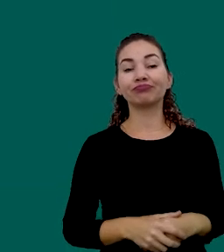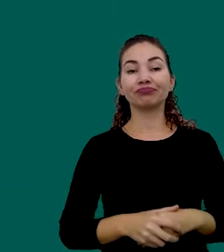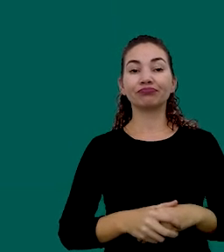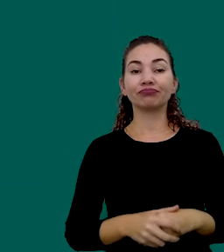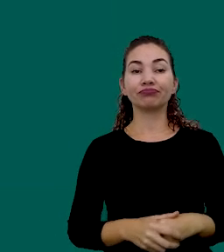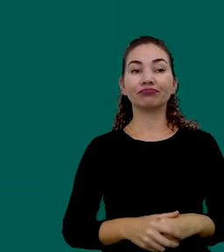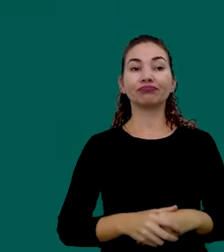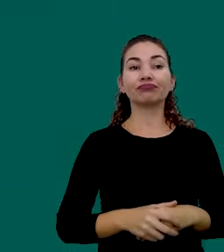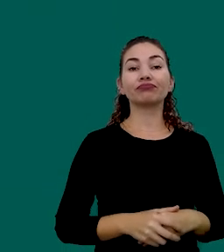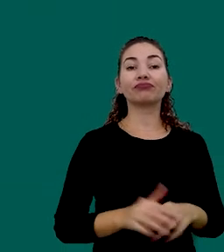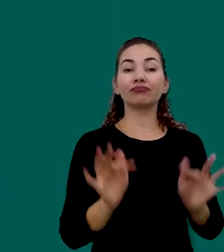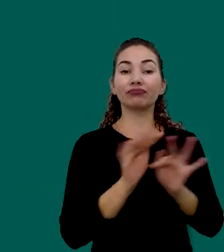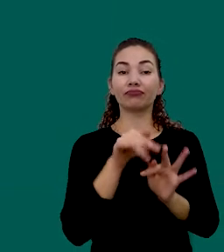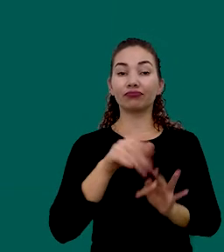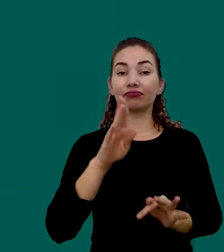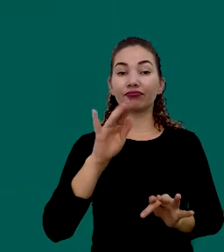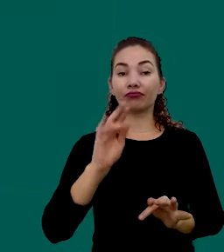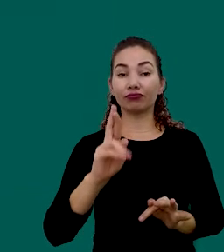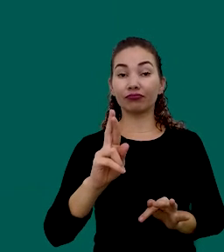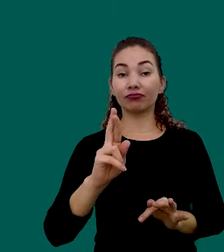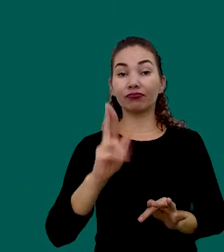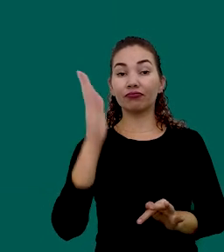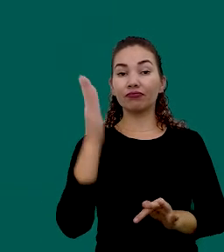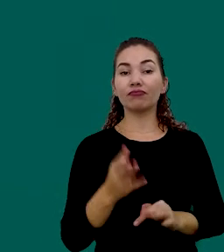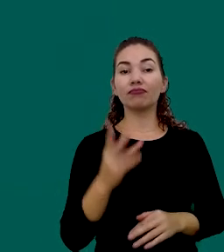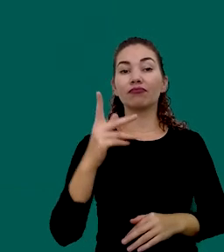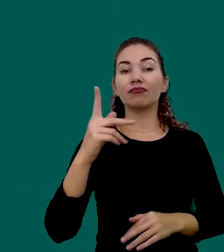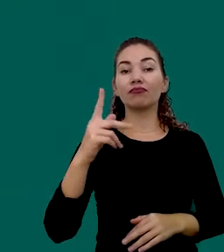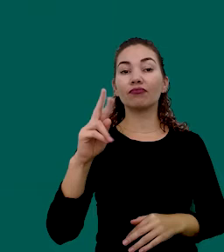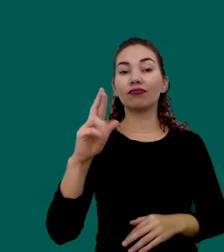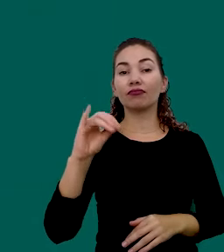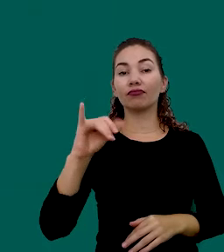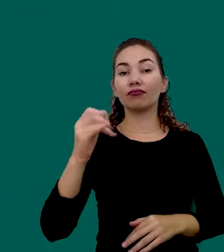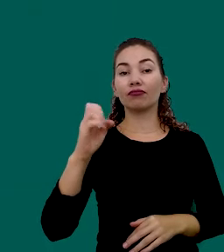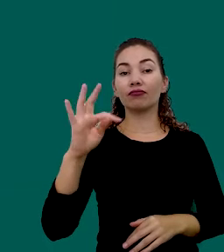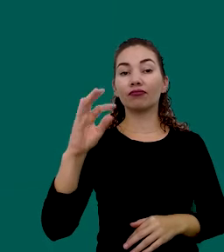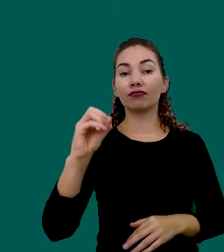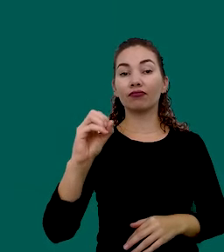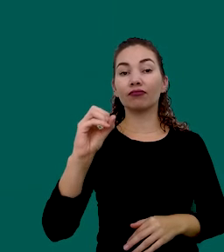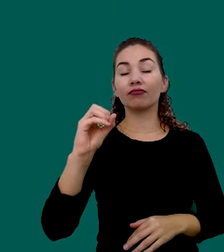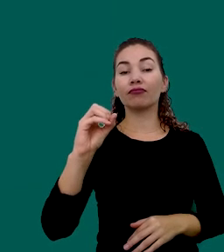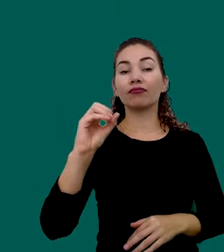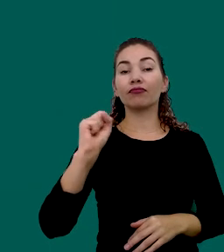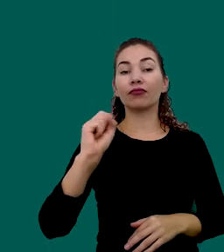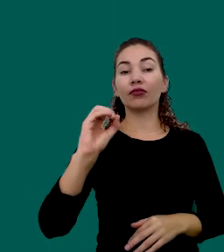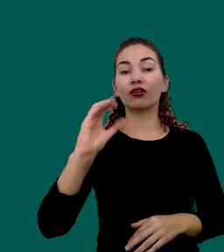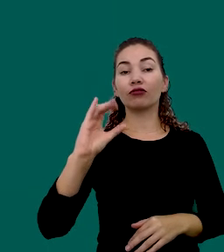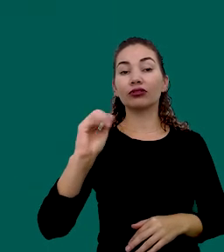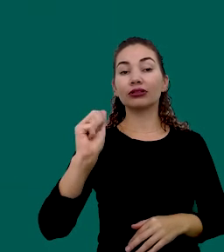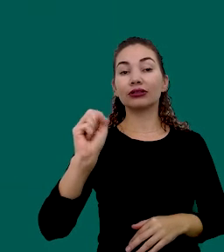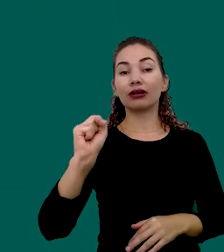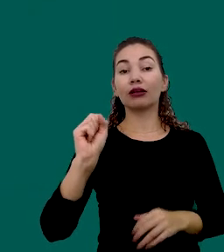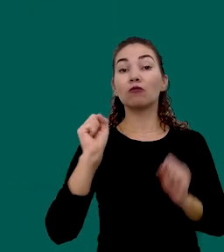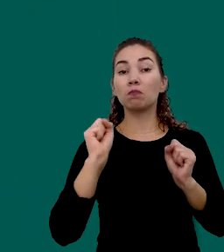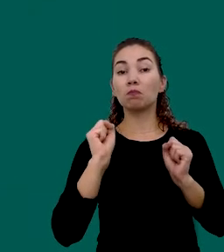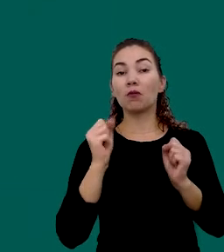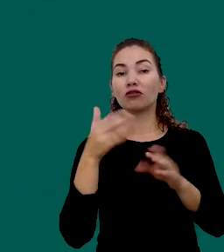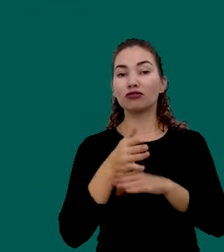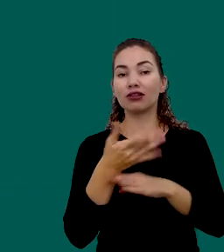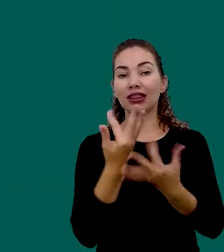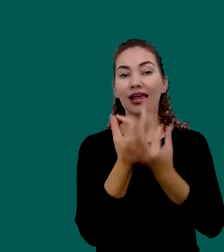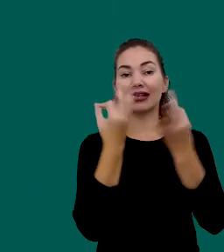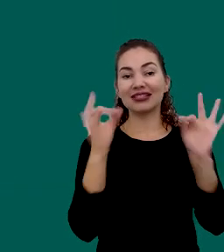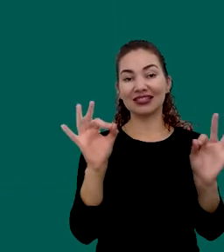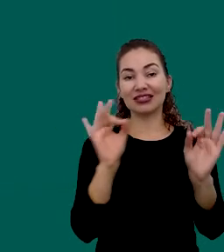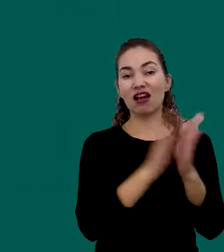FEVALI.br Barra Projetos Sociais Lá se encontra A cartilha Para quem Quiser Baixar Então É